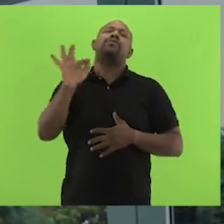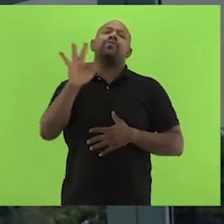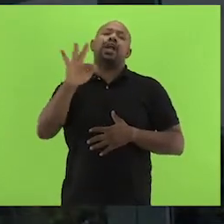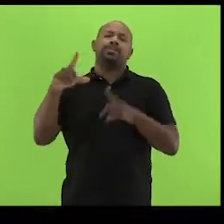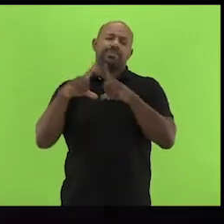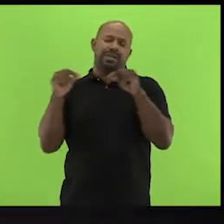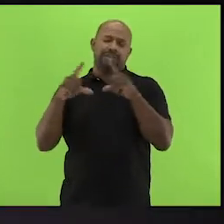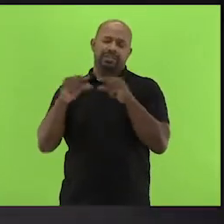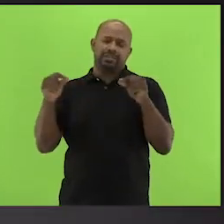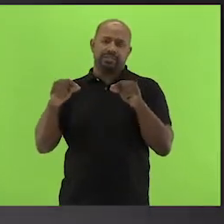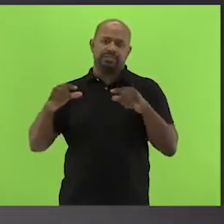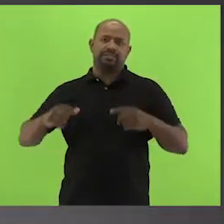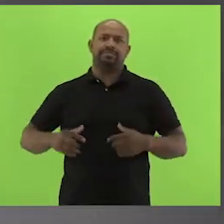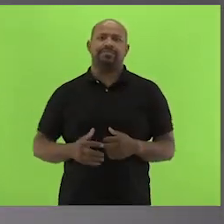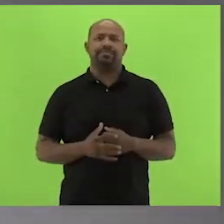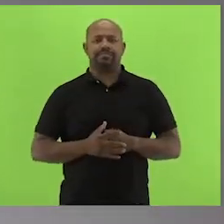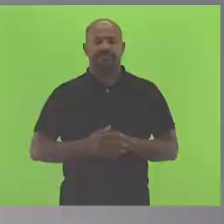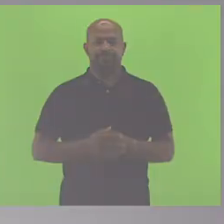Brasília.